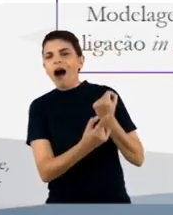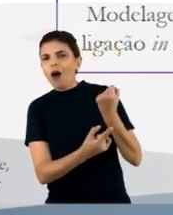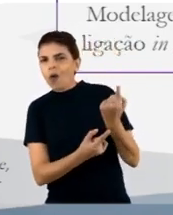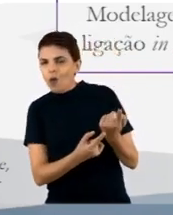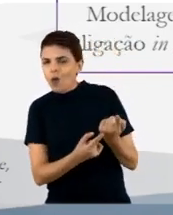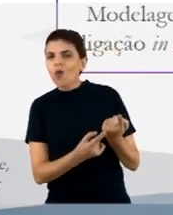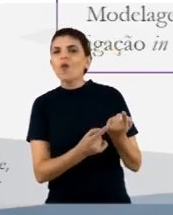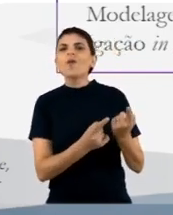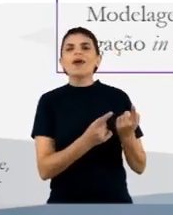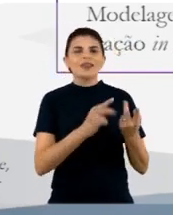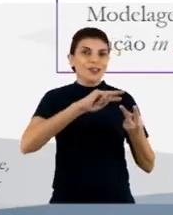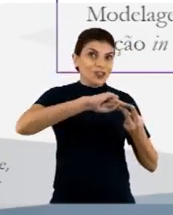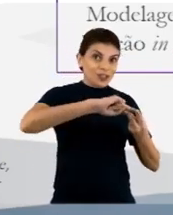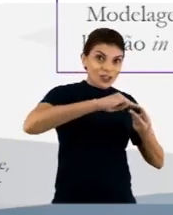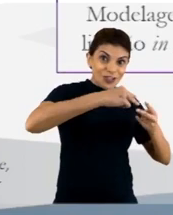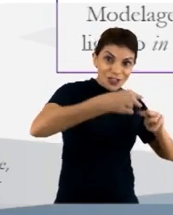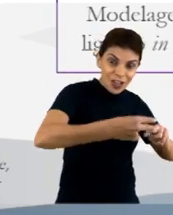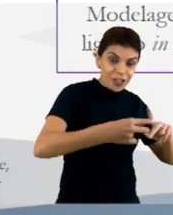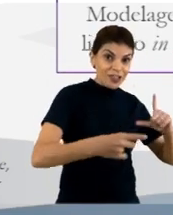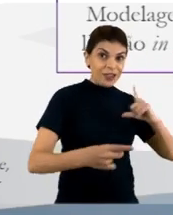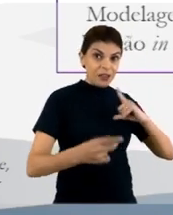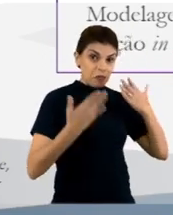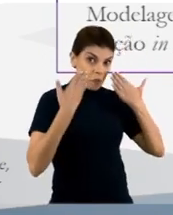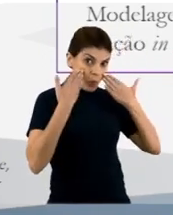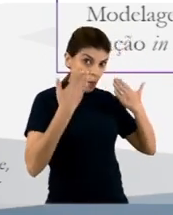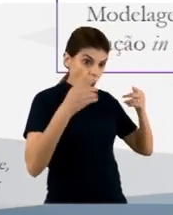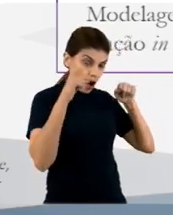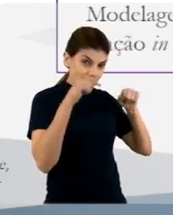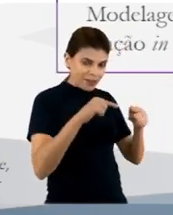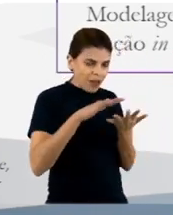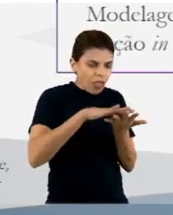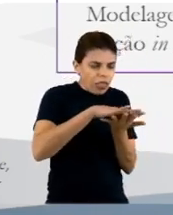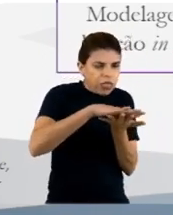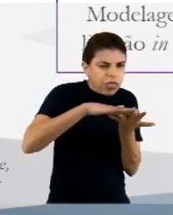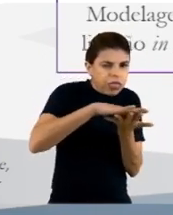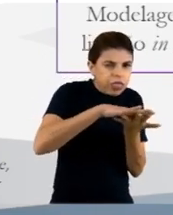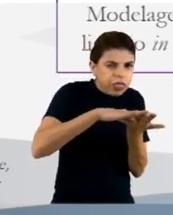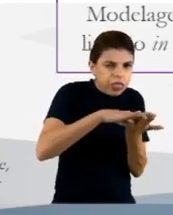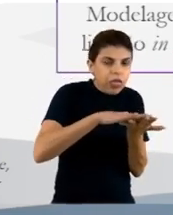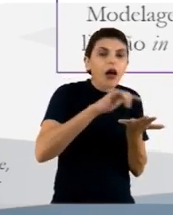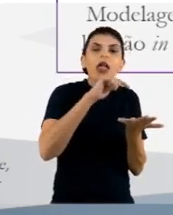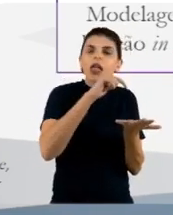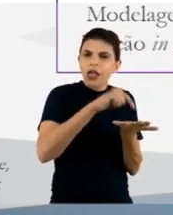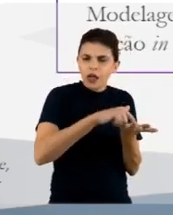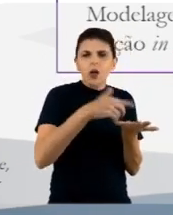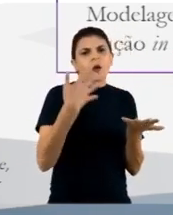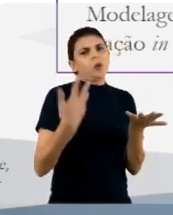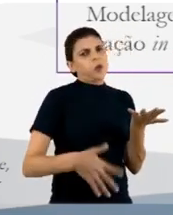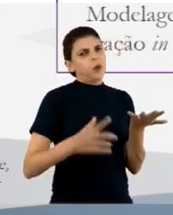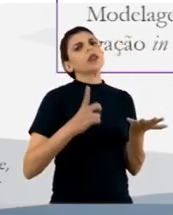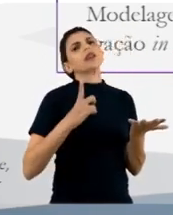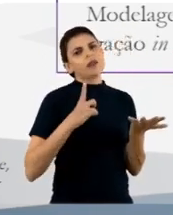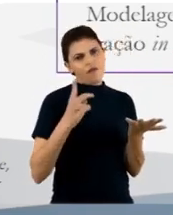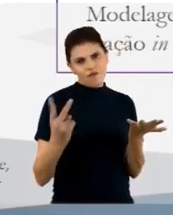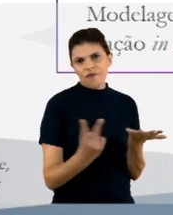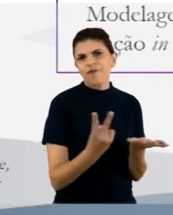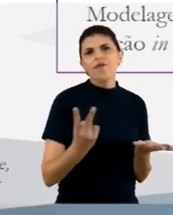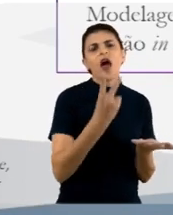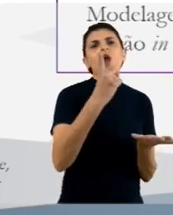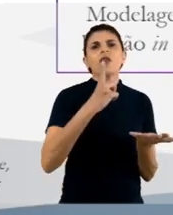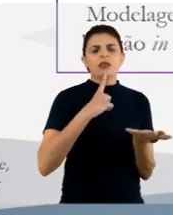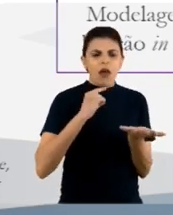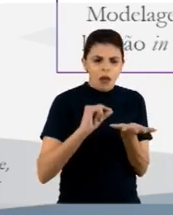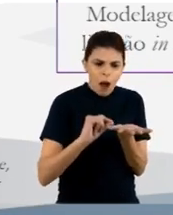sequências genéticas que estão ali expostas naqueles fagos elas são enriquecidas quer dizer elas são